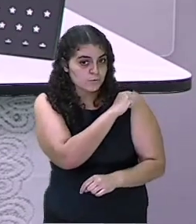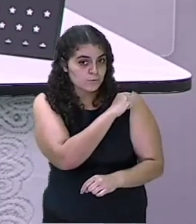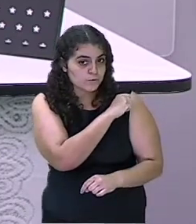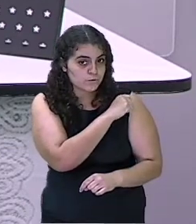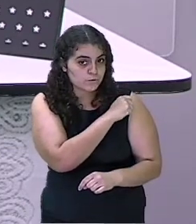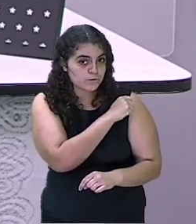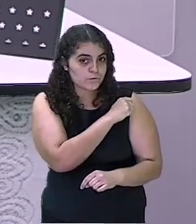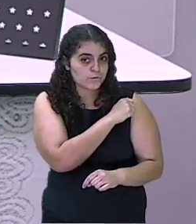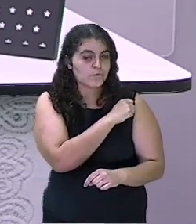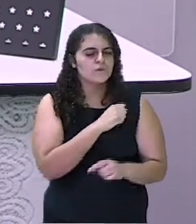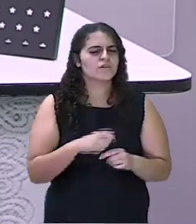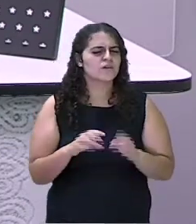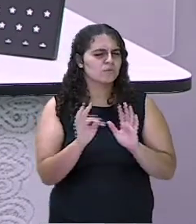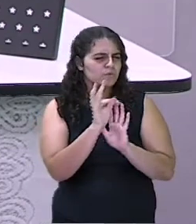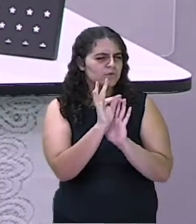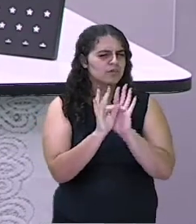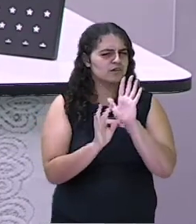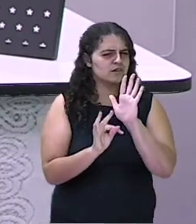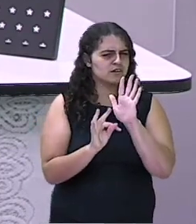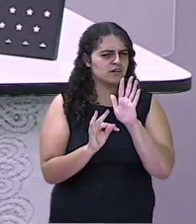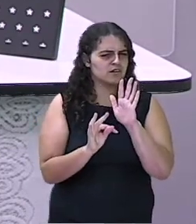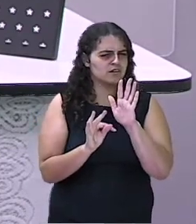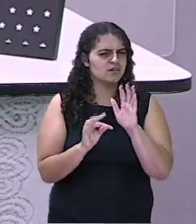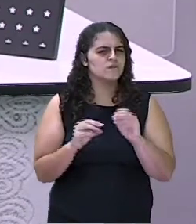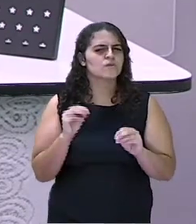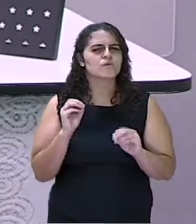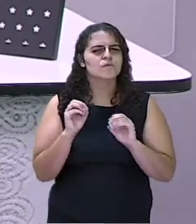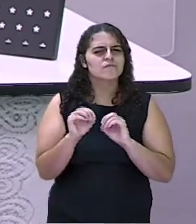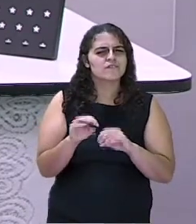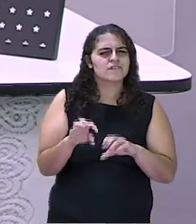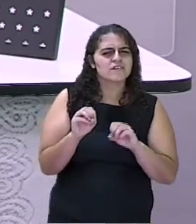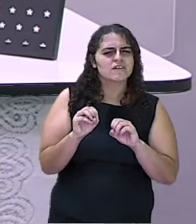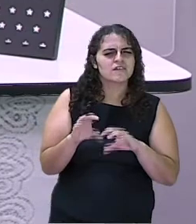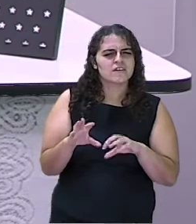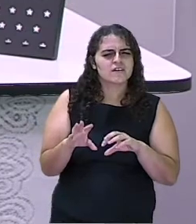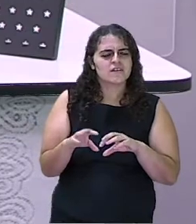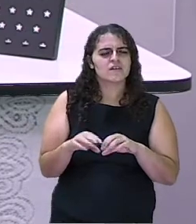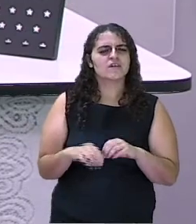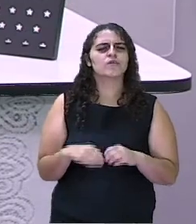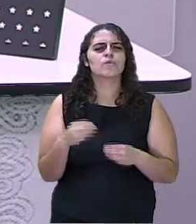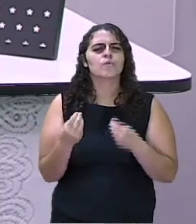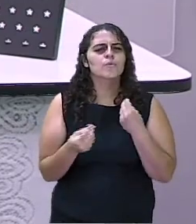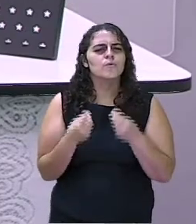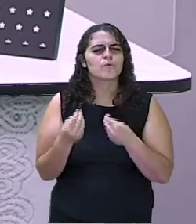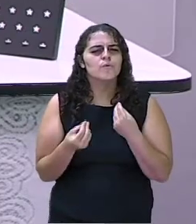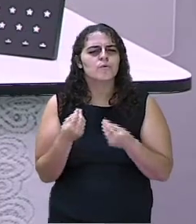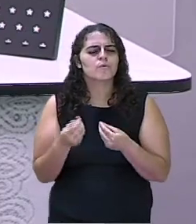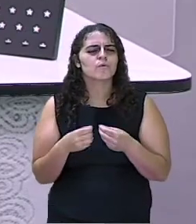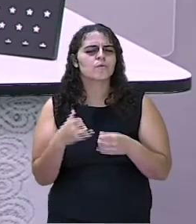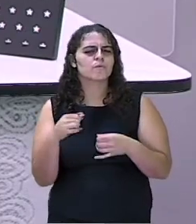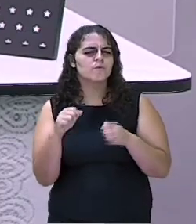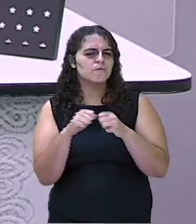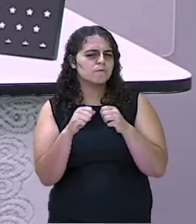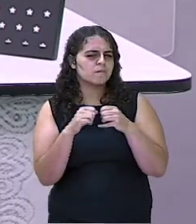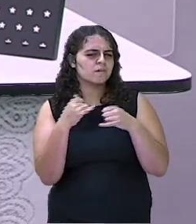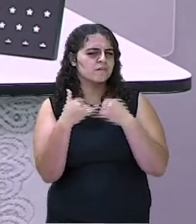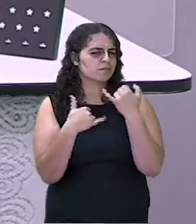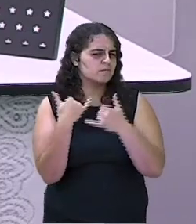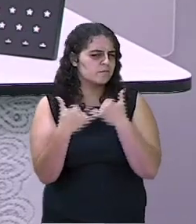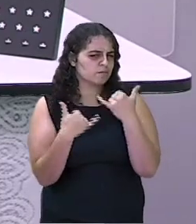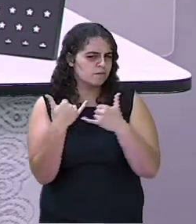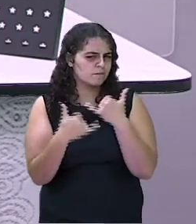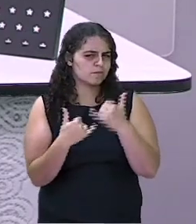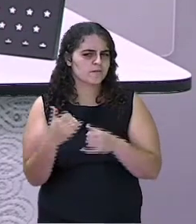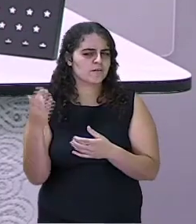vamos ter o texto, instrucionar um texto que feito pelo Brian. Ele fez